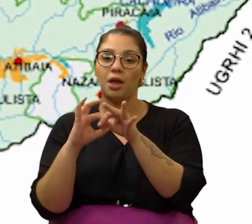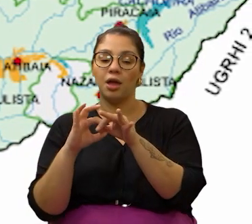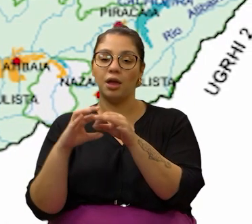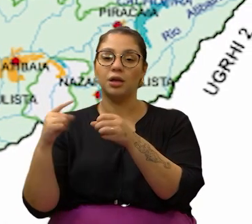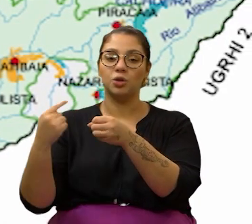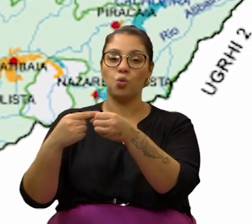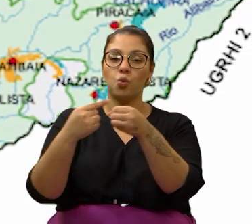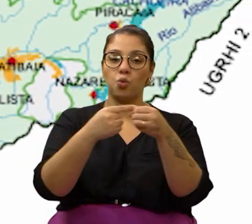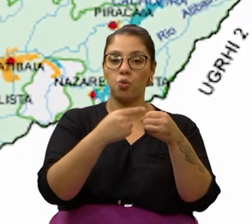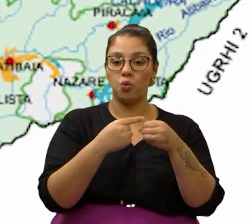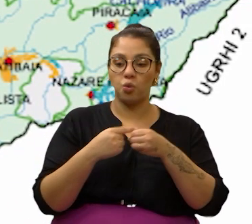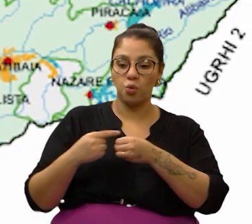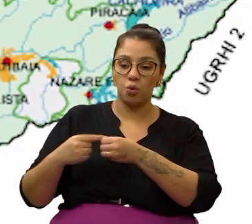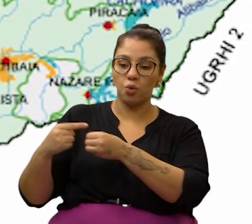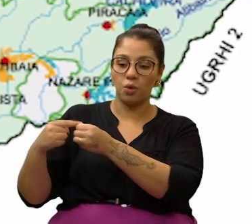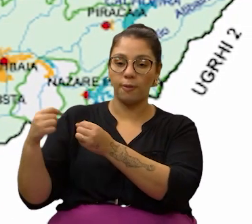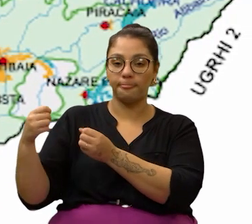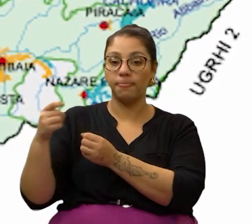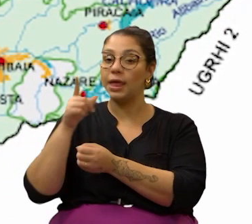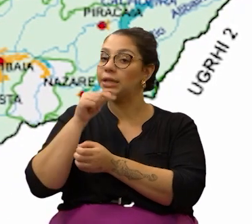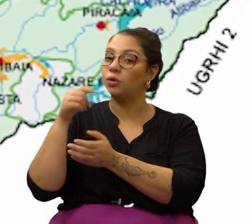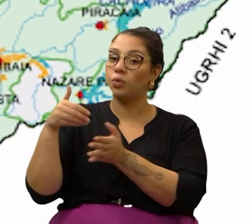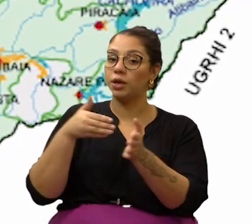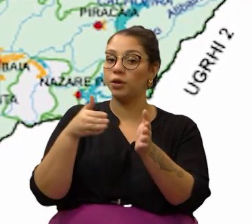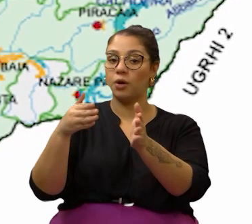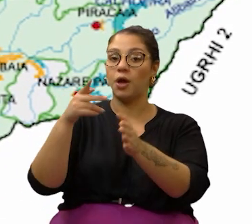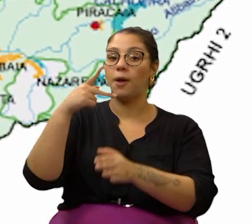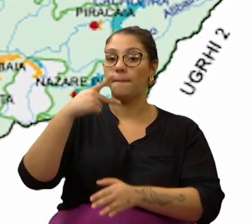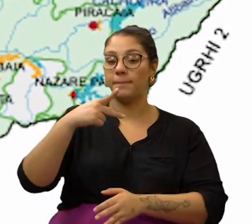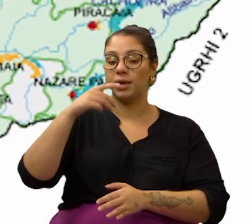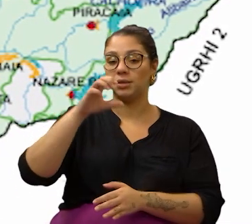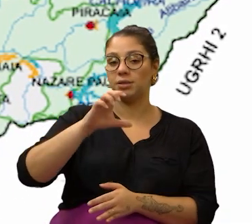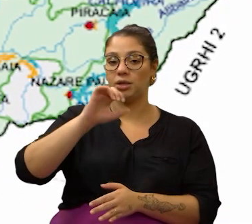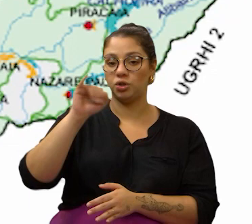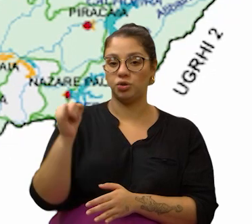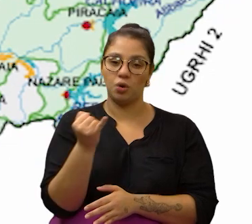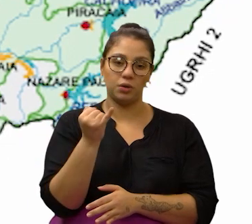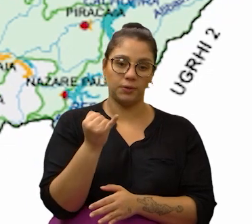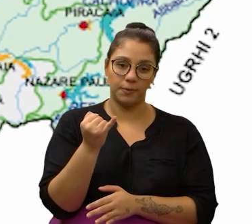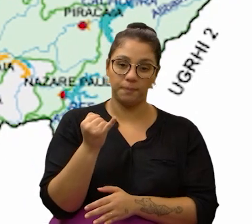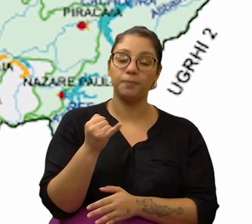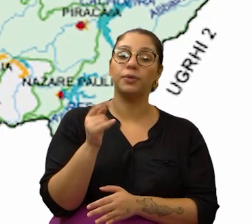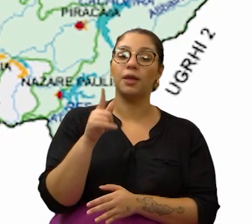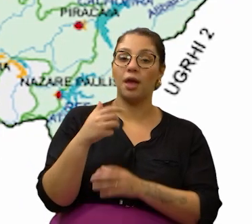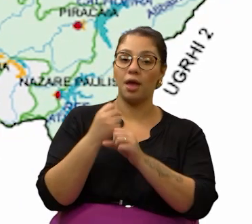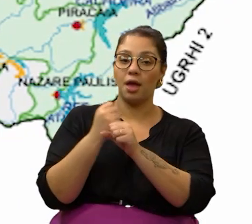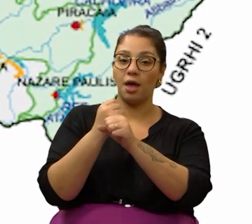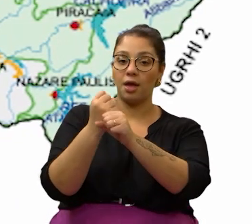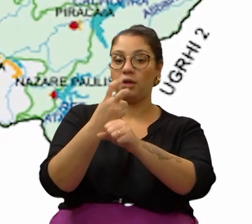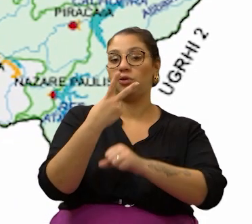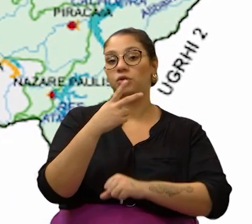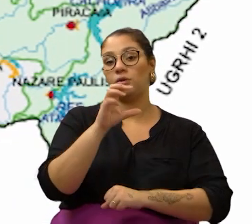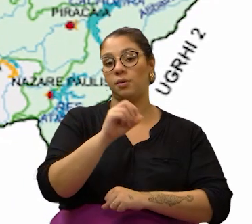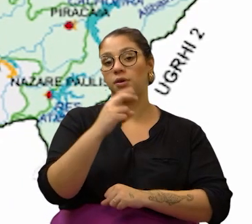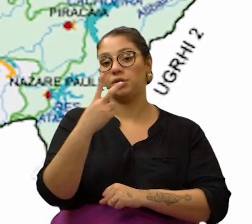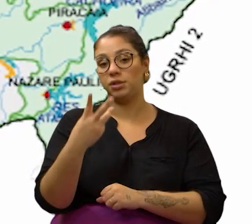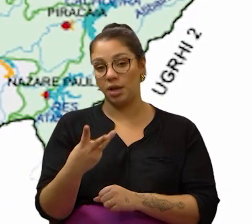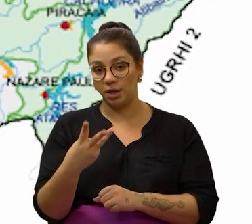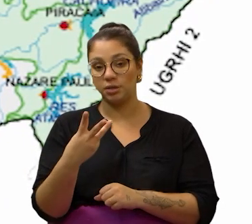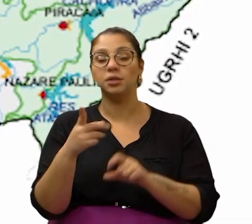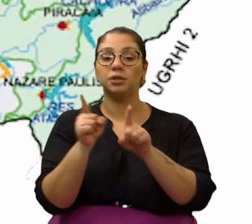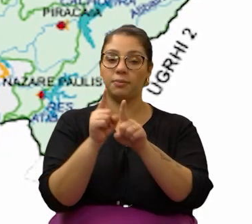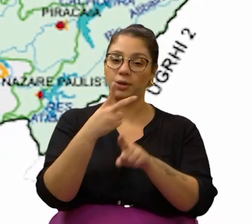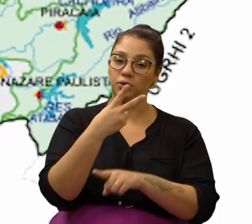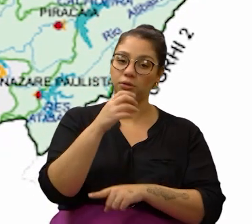Intermunicipal das Bacias dos Rios PCJ, Piracicaba, Capivari e Jundiaí, para os anos de 2023